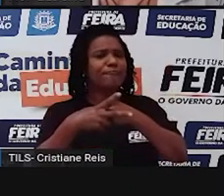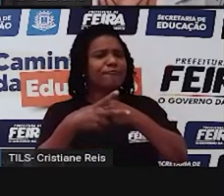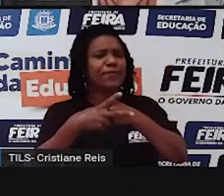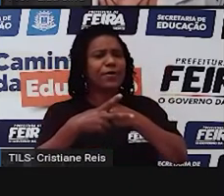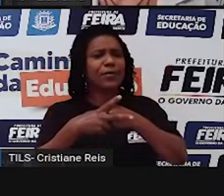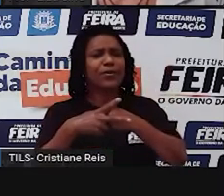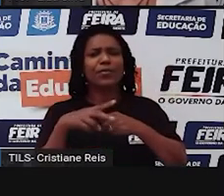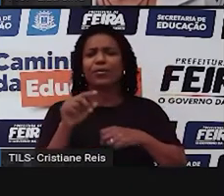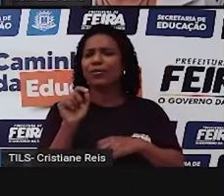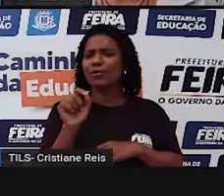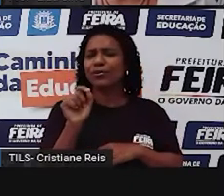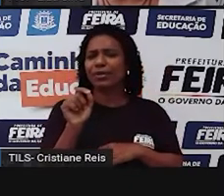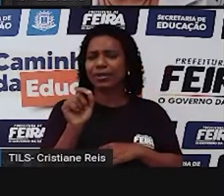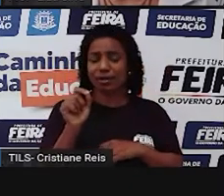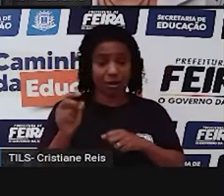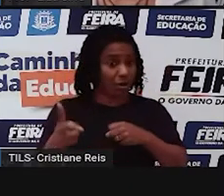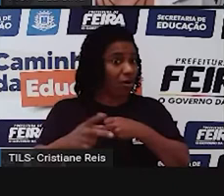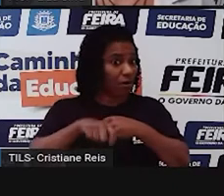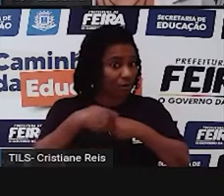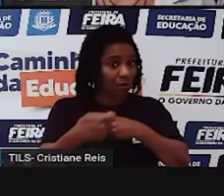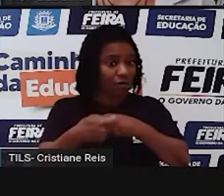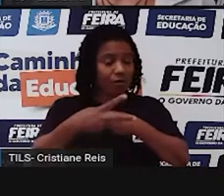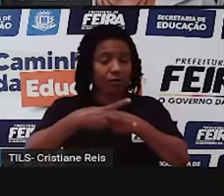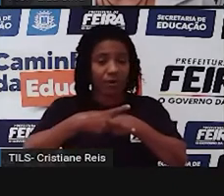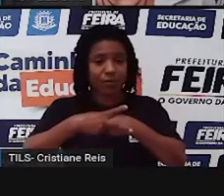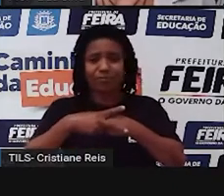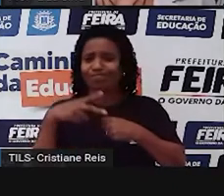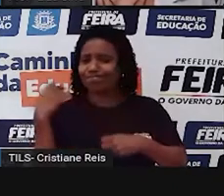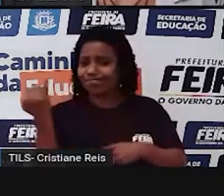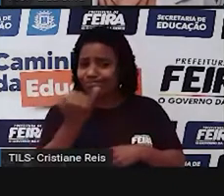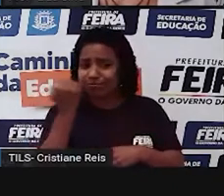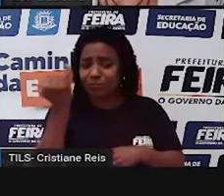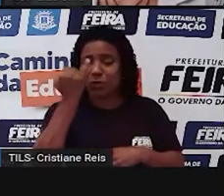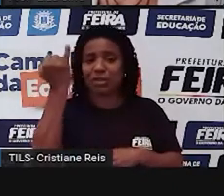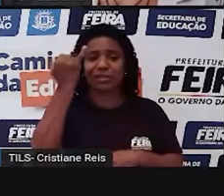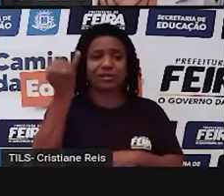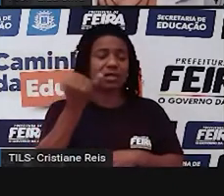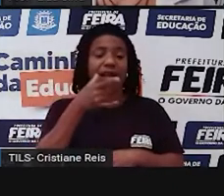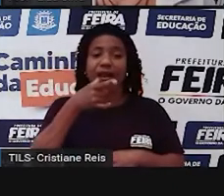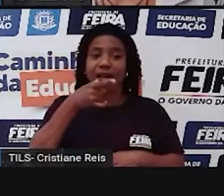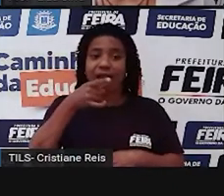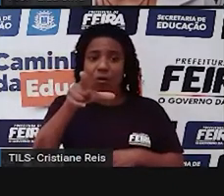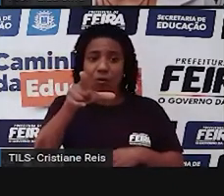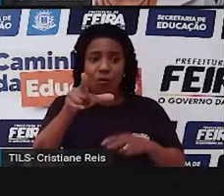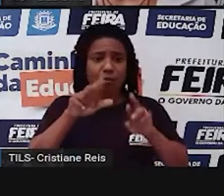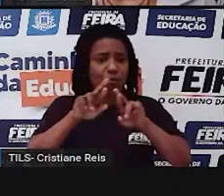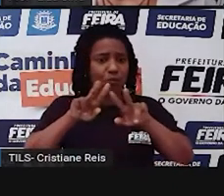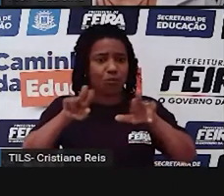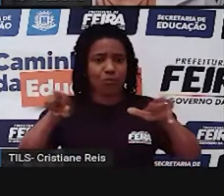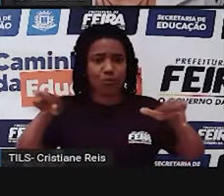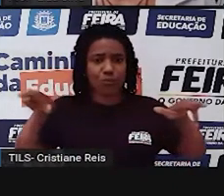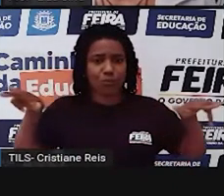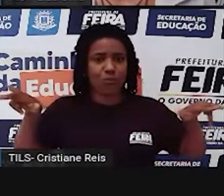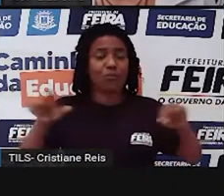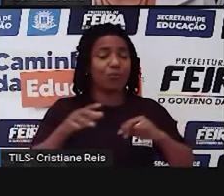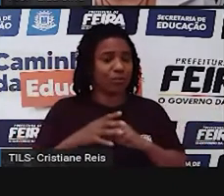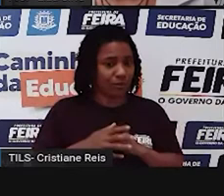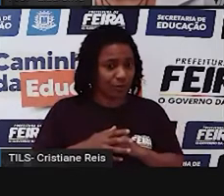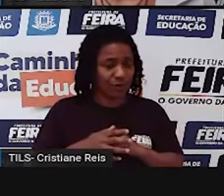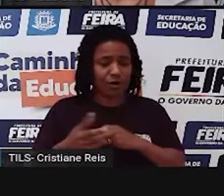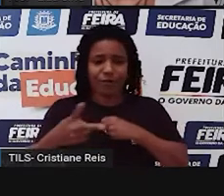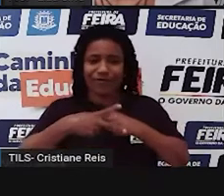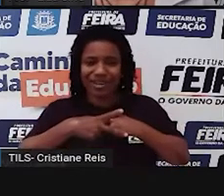é uma palavra fundamental em qualquer idioma. Eles, como diz aqui, expressam